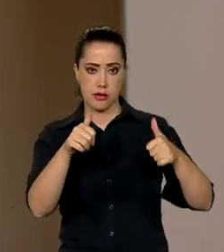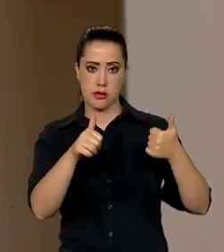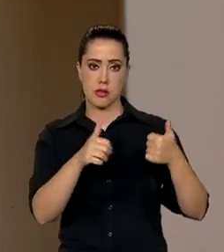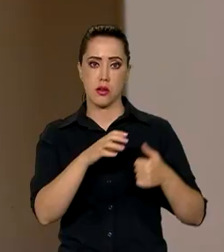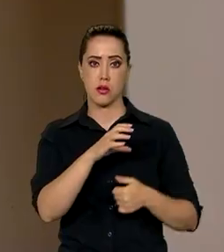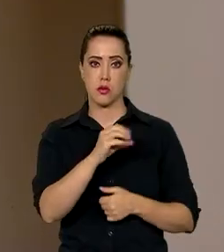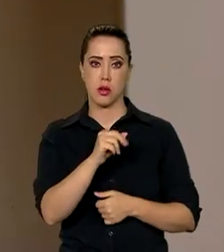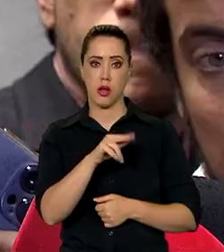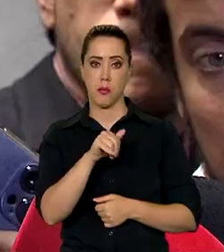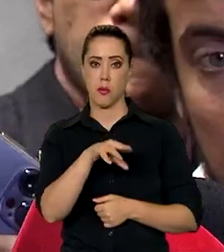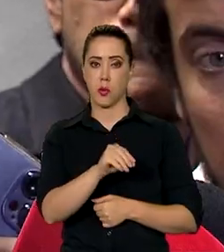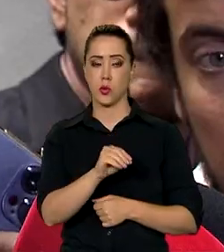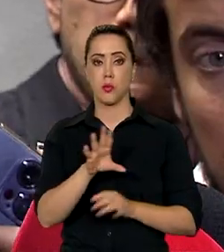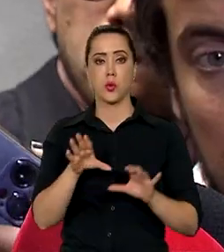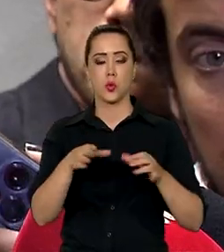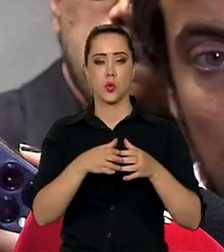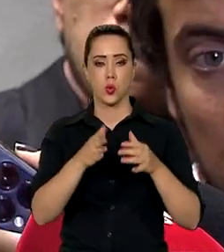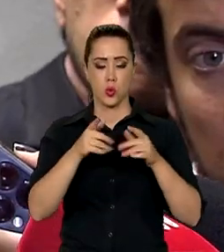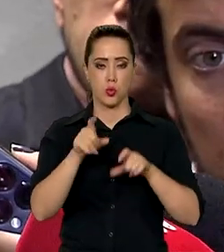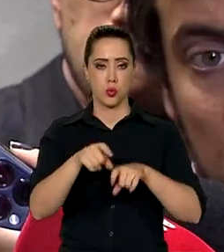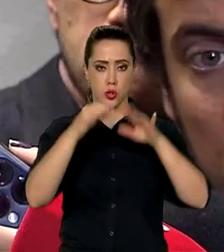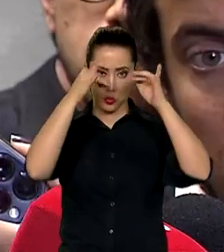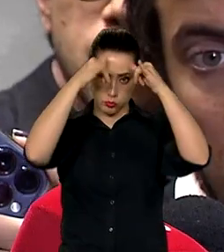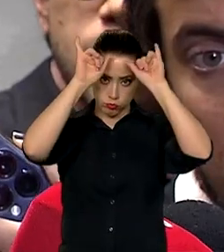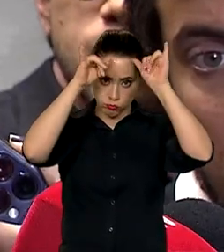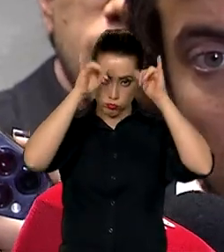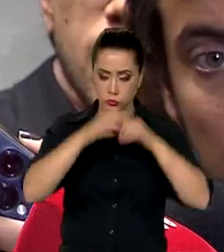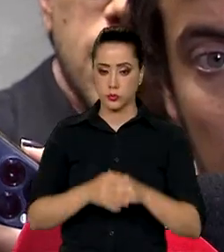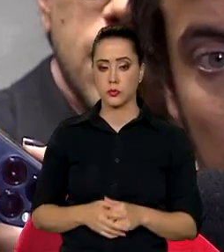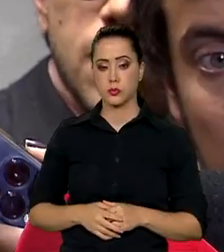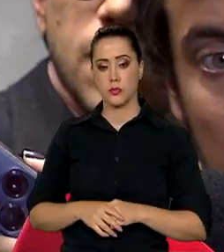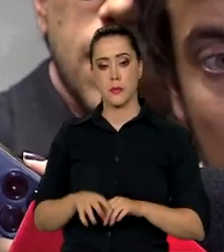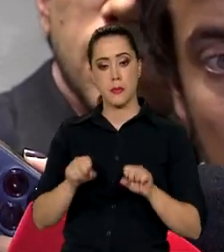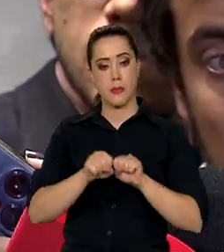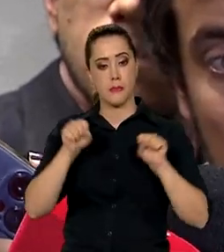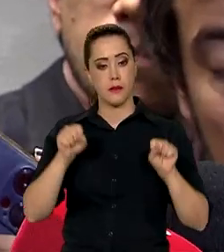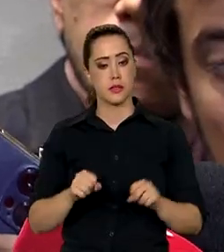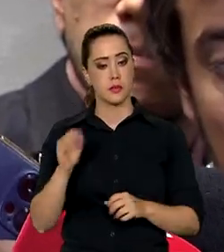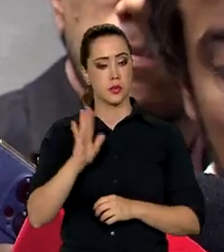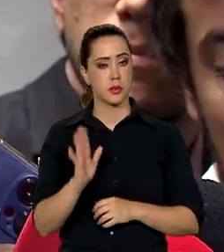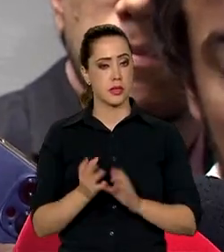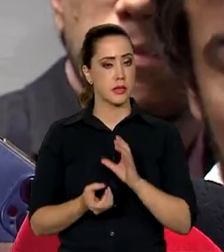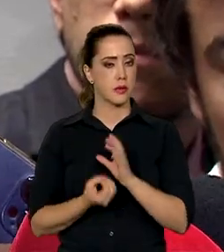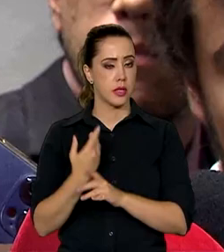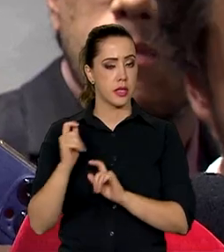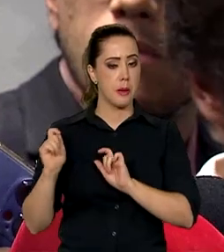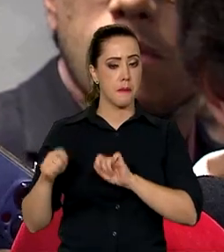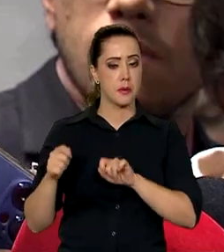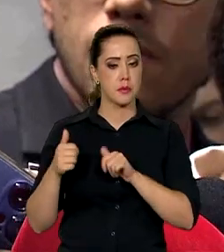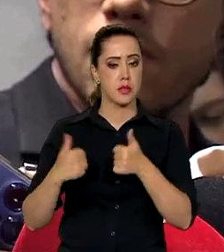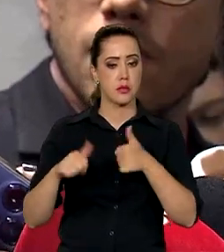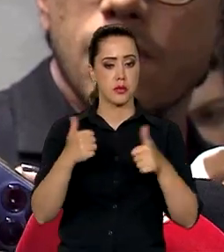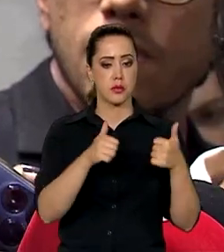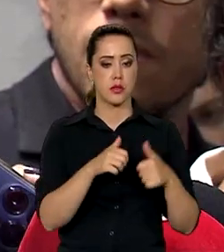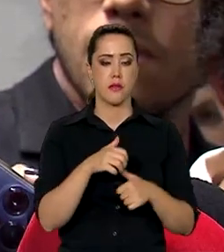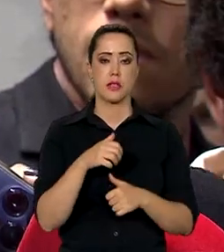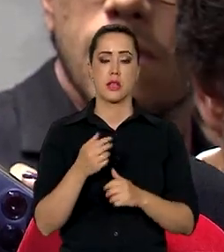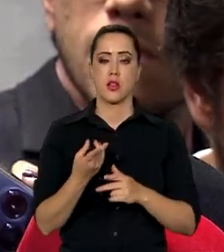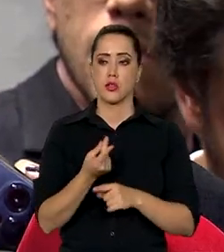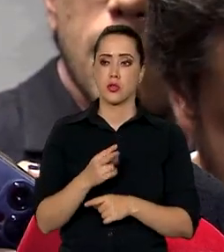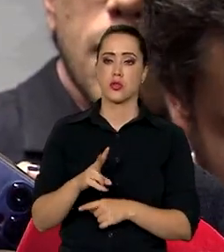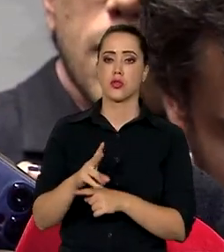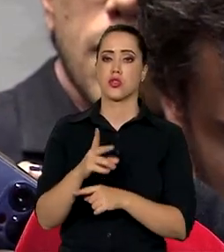para a pecuária. Esse sistema brasileiro, que na prática estabelece um mercado de crédito de carbono